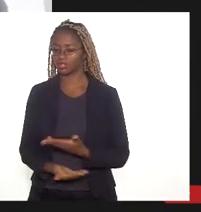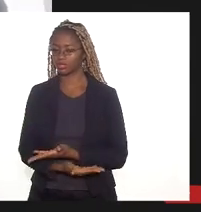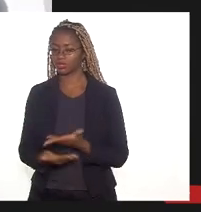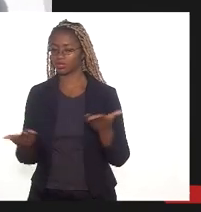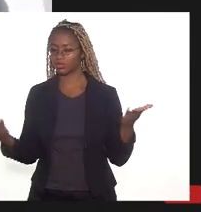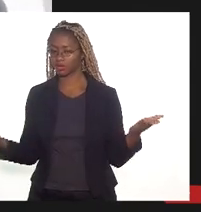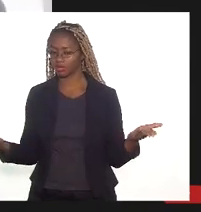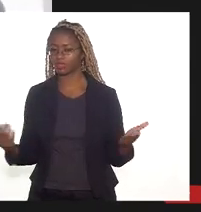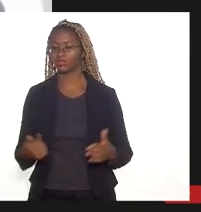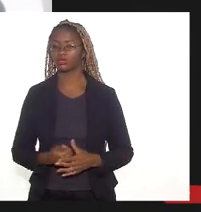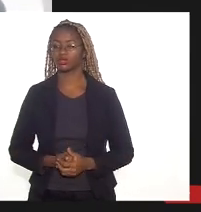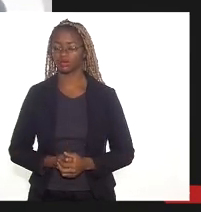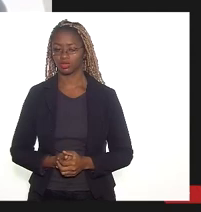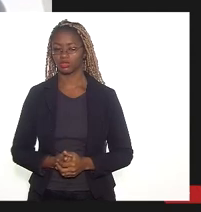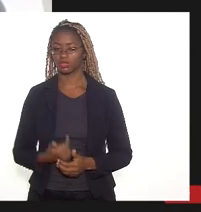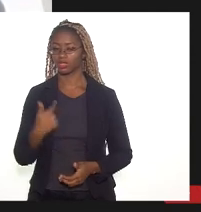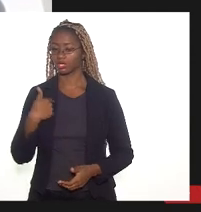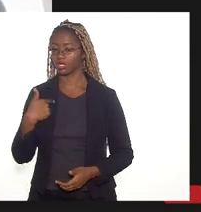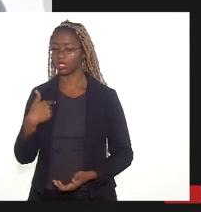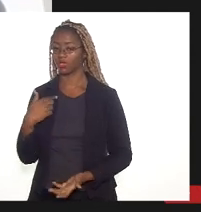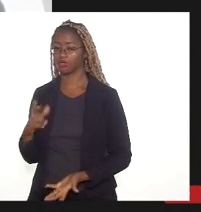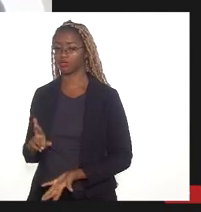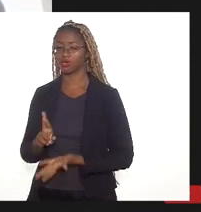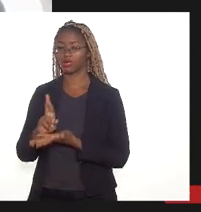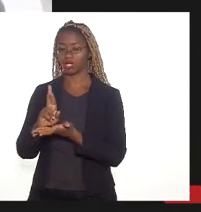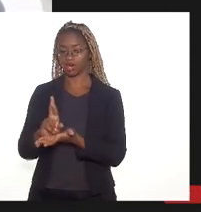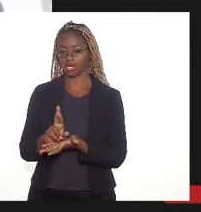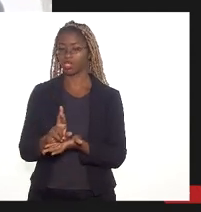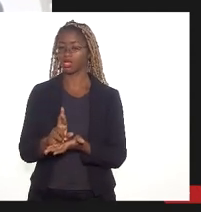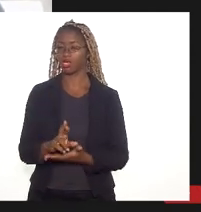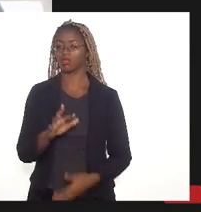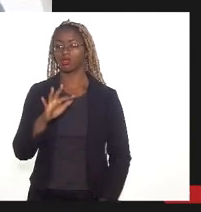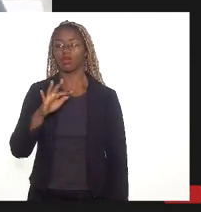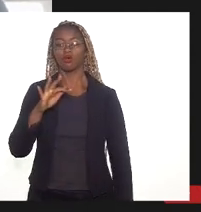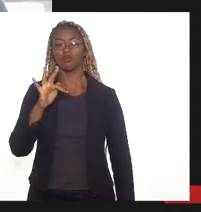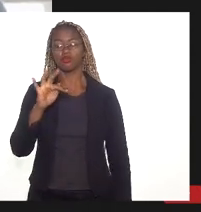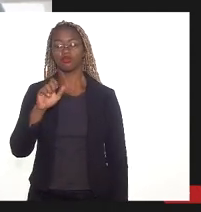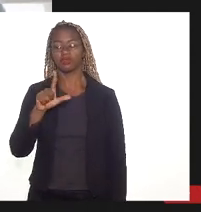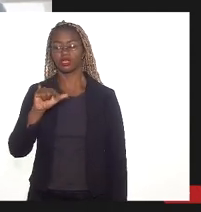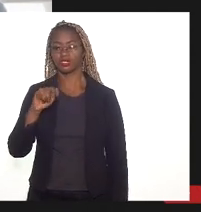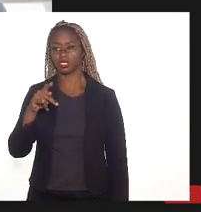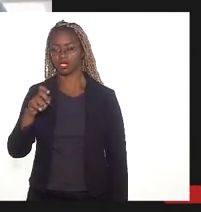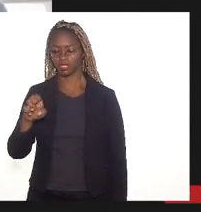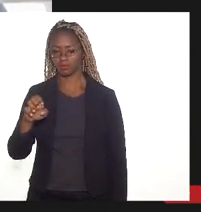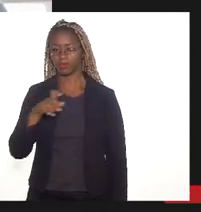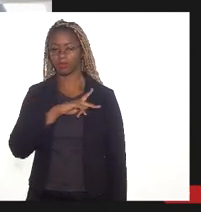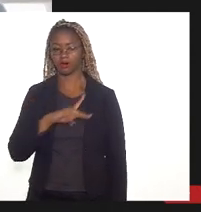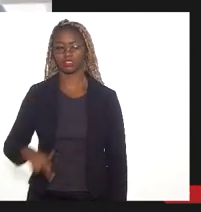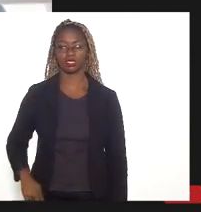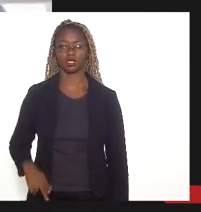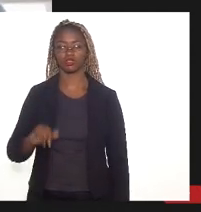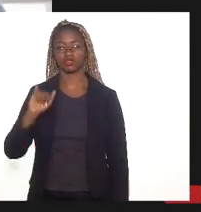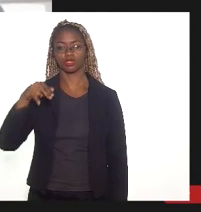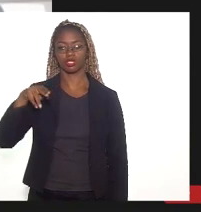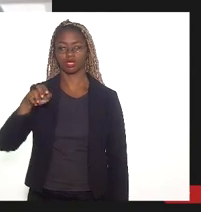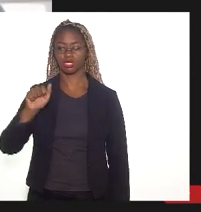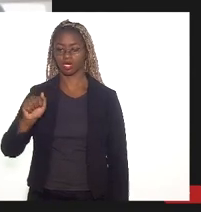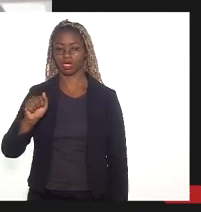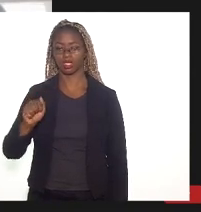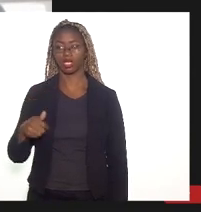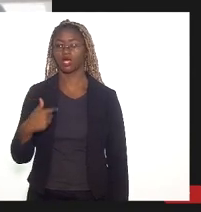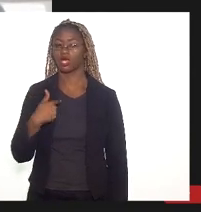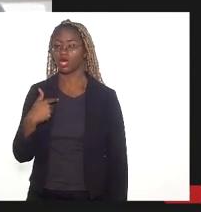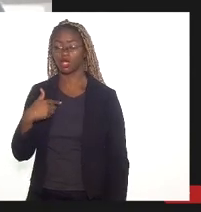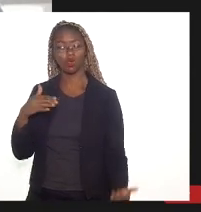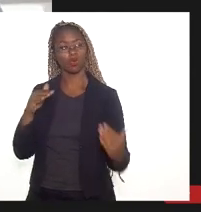representando ao Felipe Campelo, nosso presidente do INEA. Eu posso fazer, nas minhas palavras, as